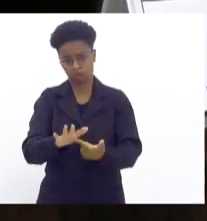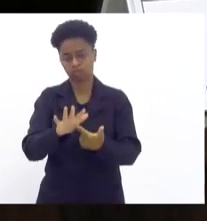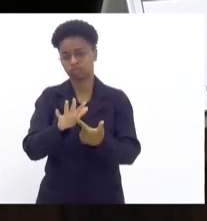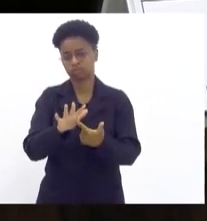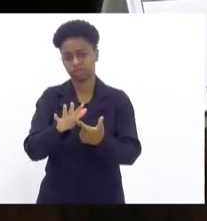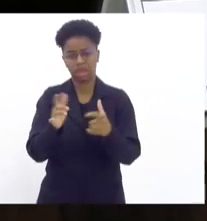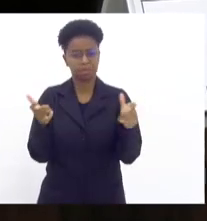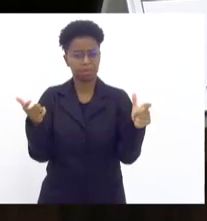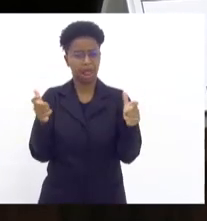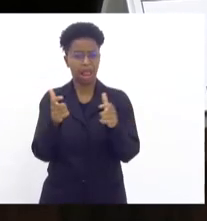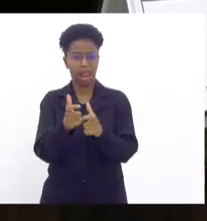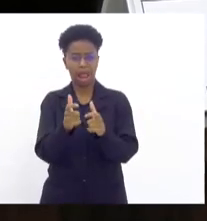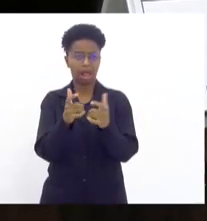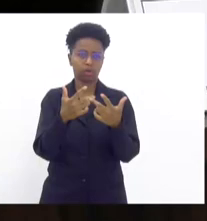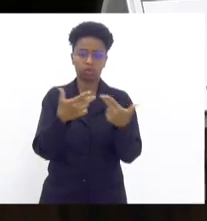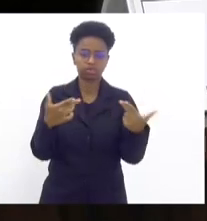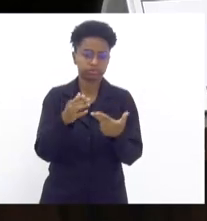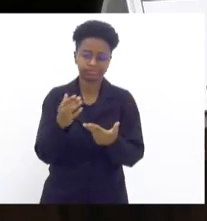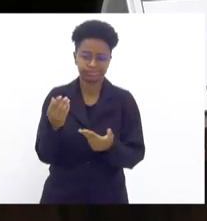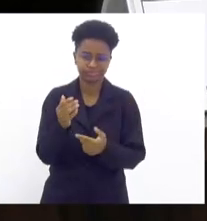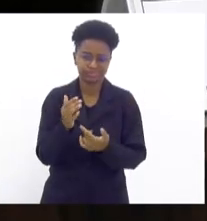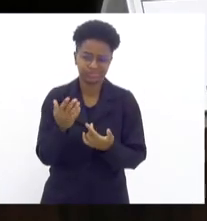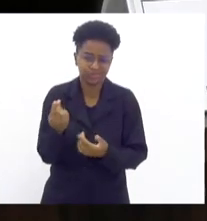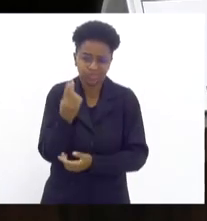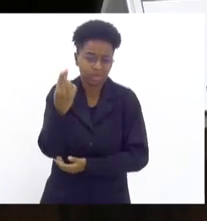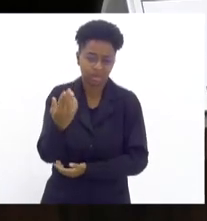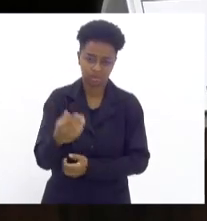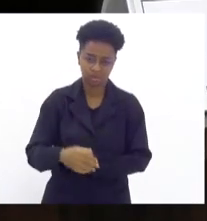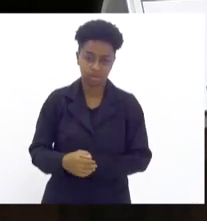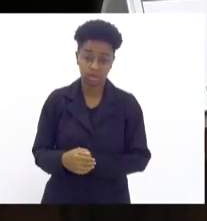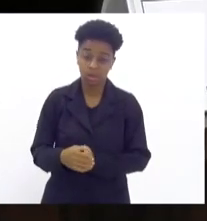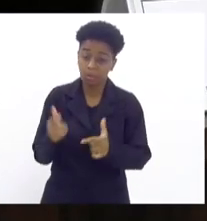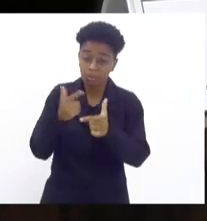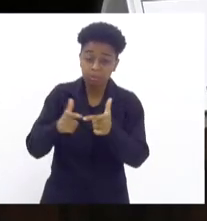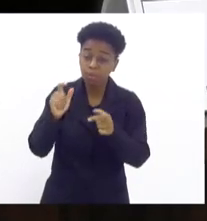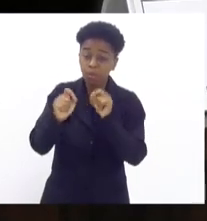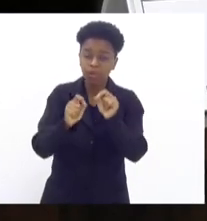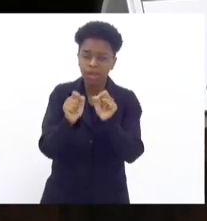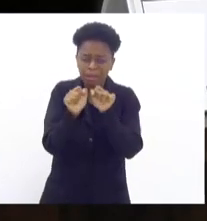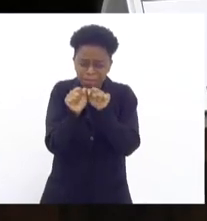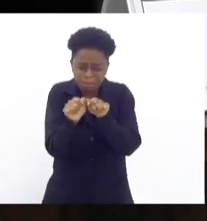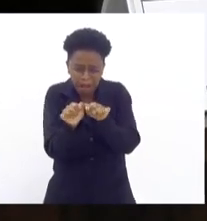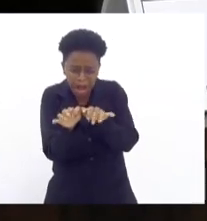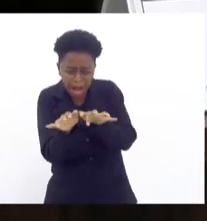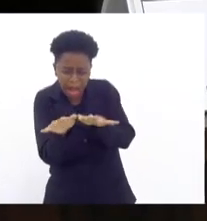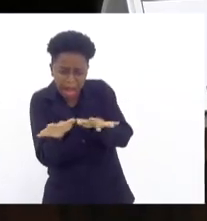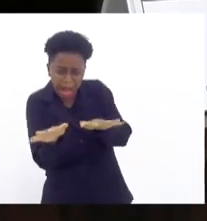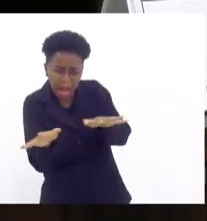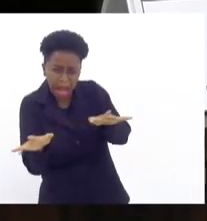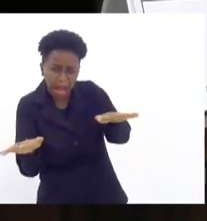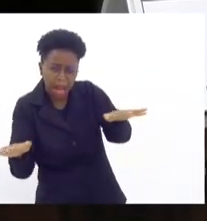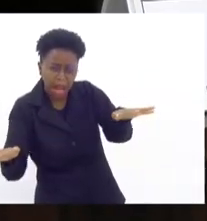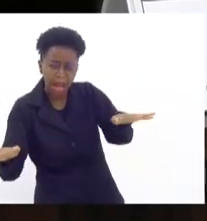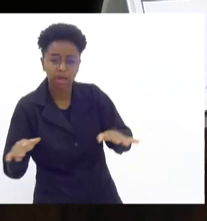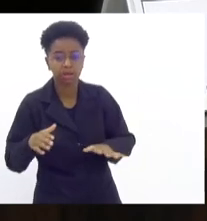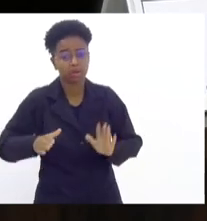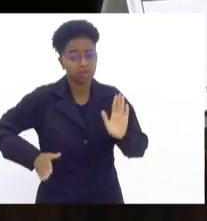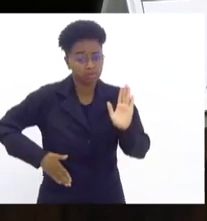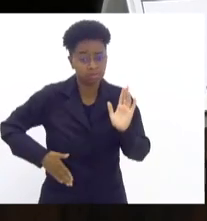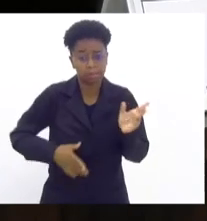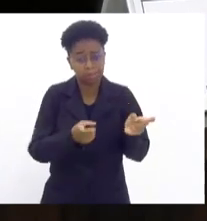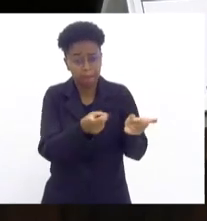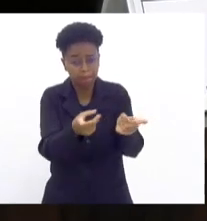redução dos dados. O problema de Bras de Pina é a ostensividade do tráfico de